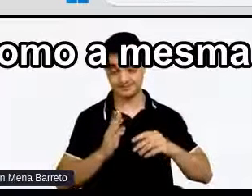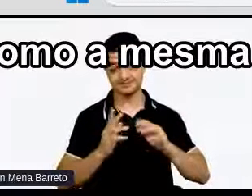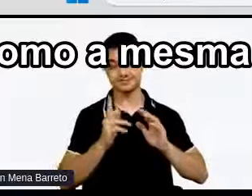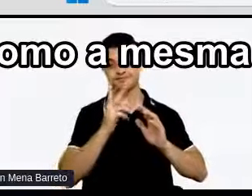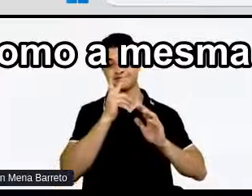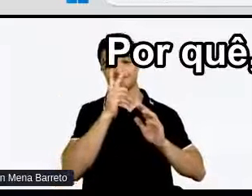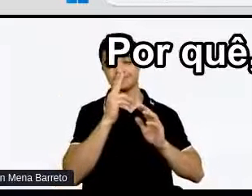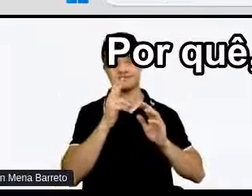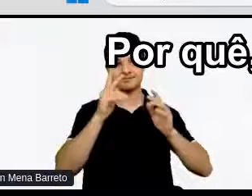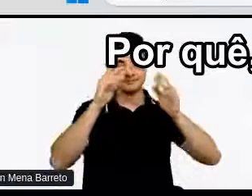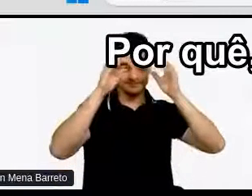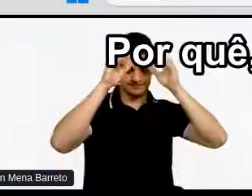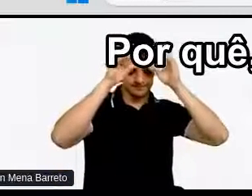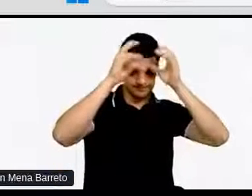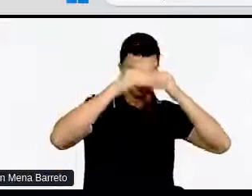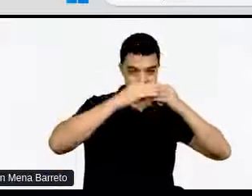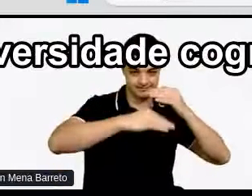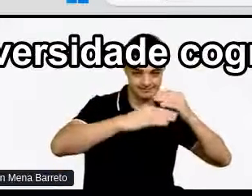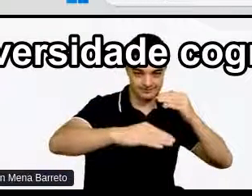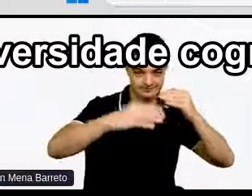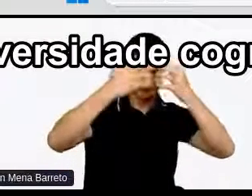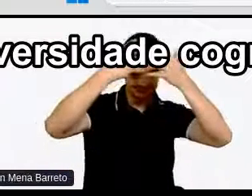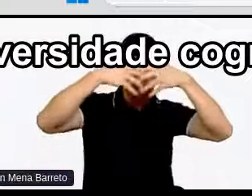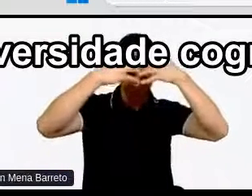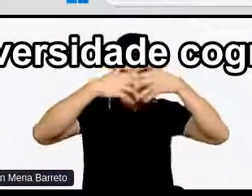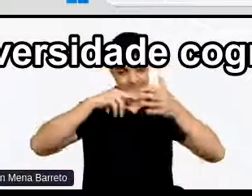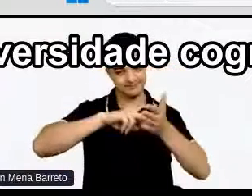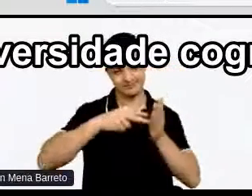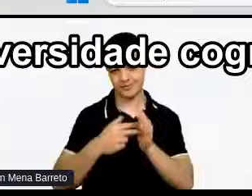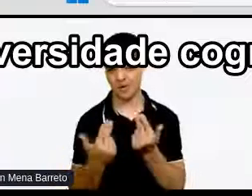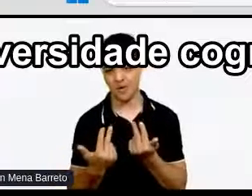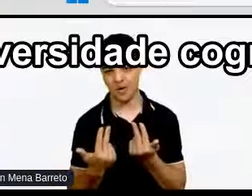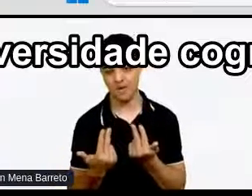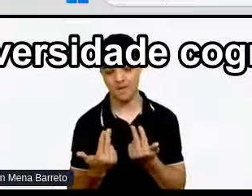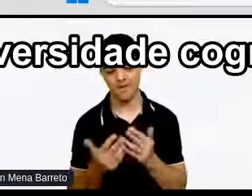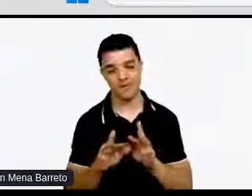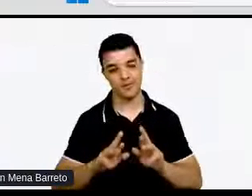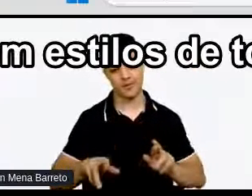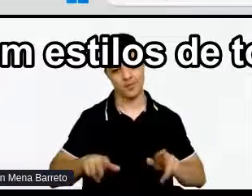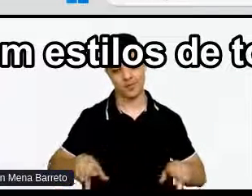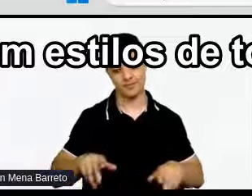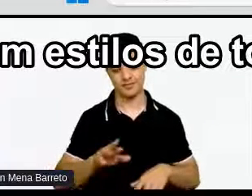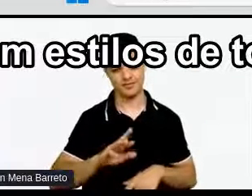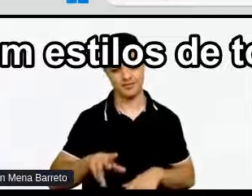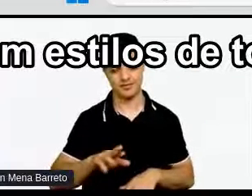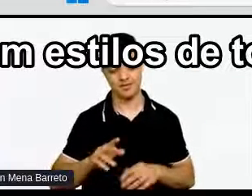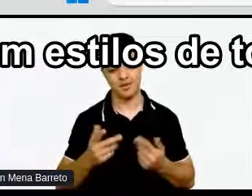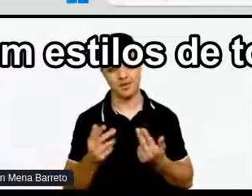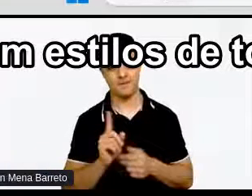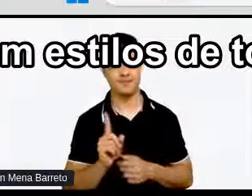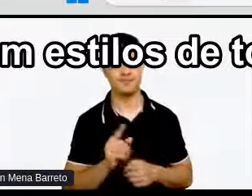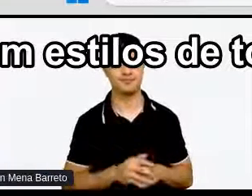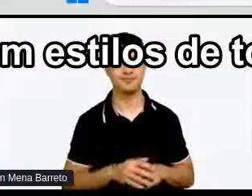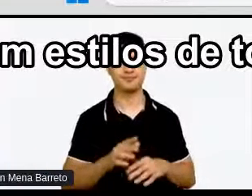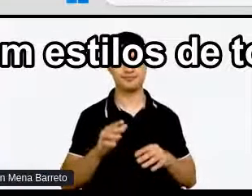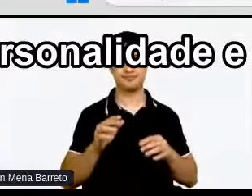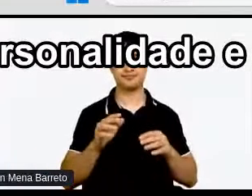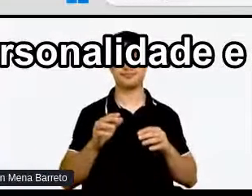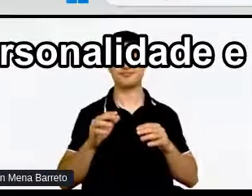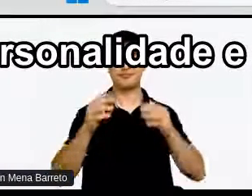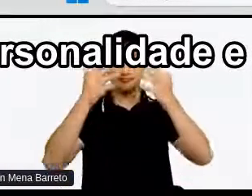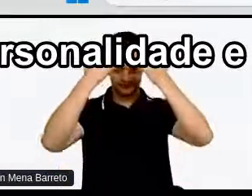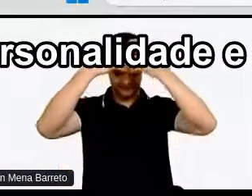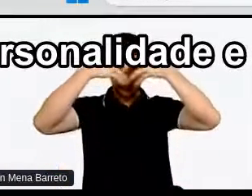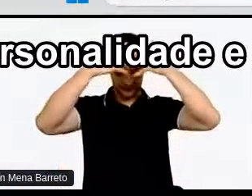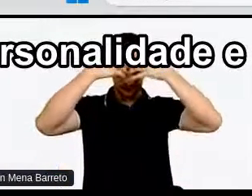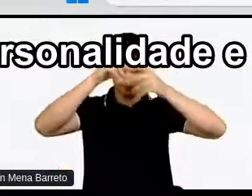coisa E não são Por quê, pessoal? A diversidade cognitiva Ela tem mais a ver Com estilos de tomada de decisão De